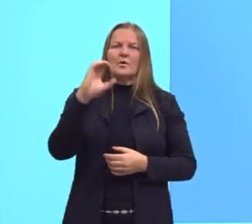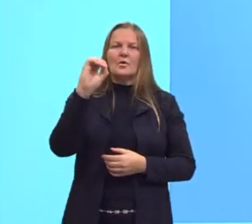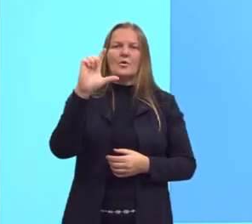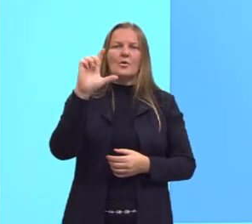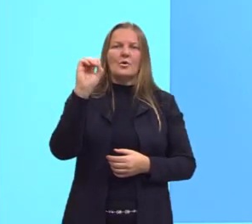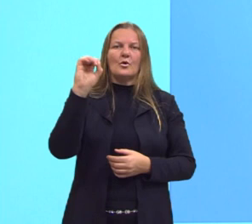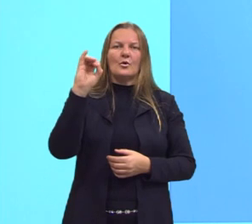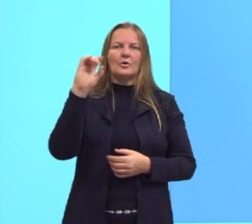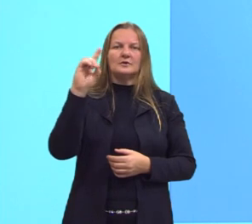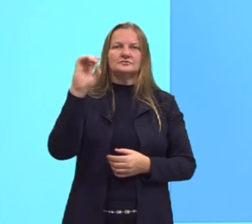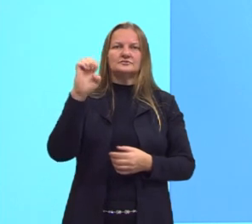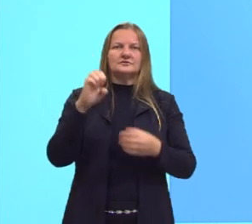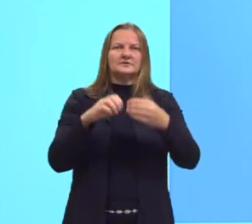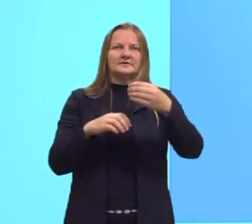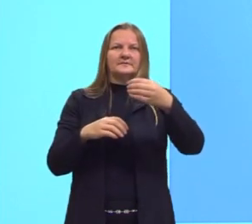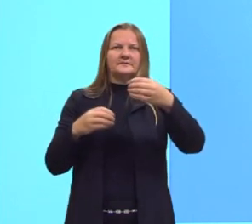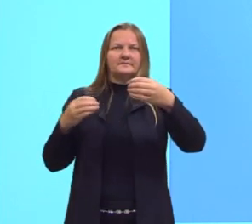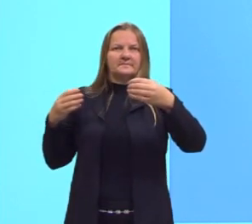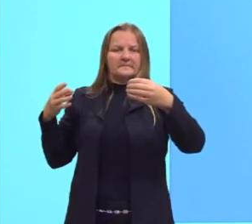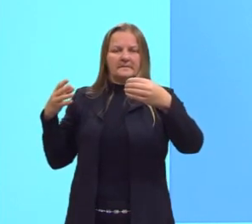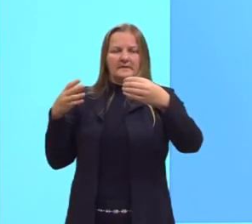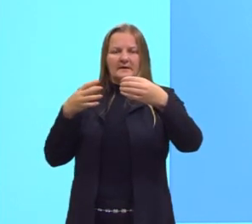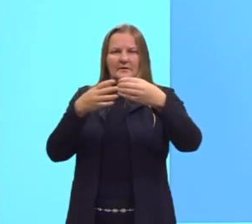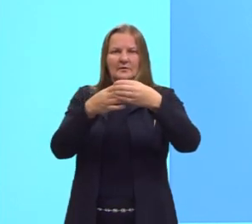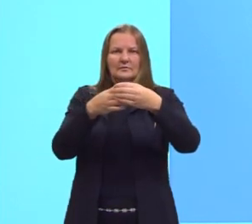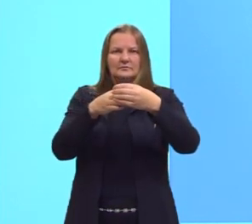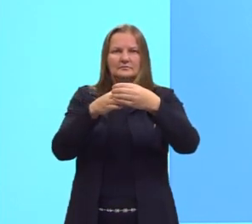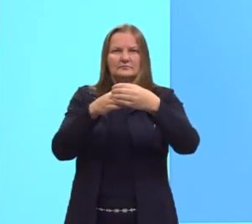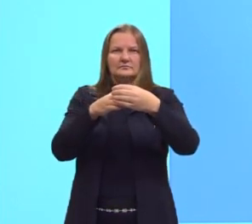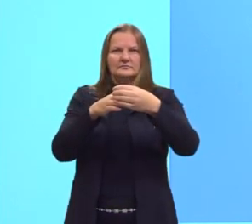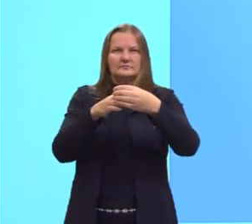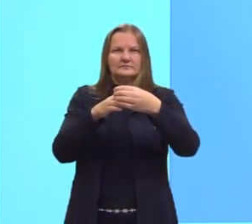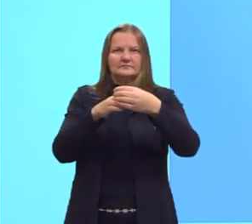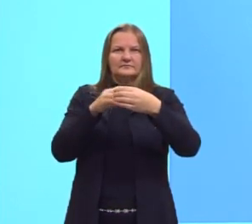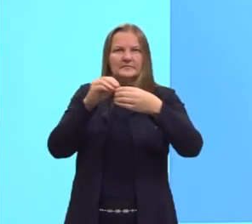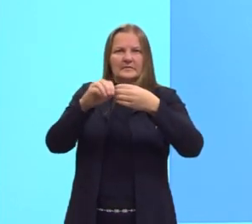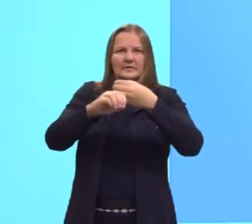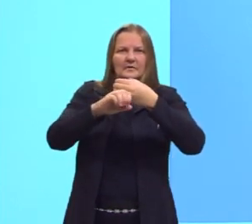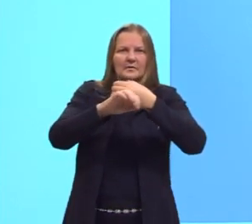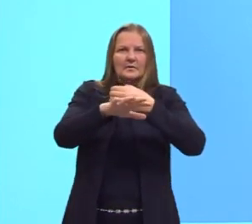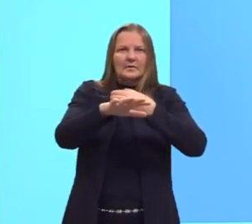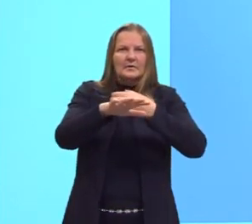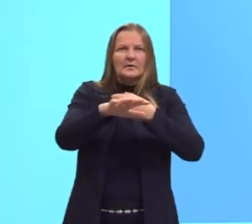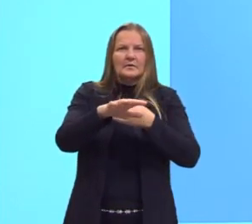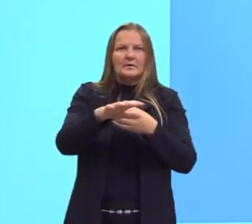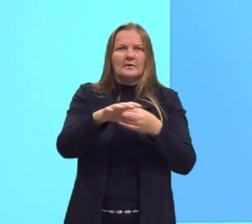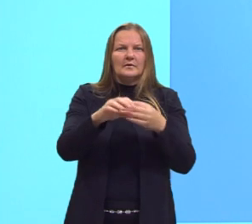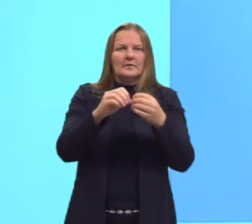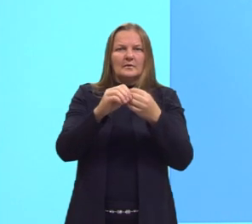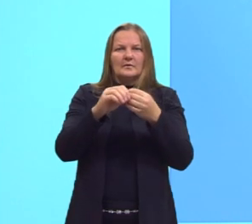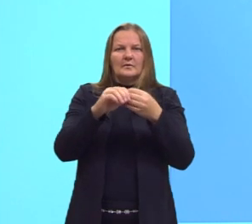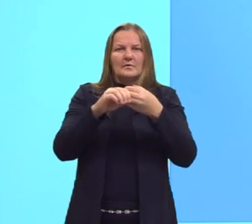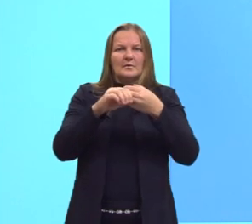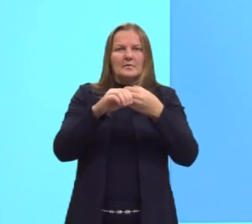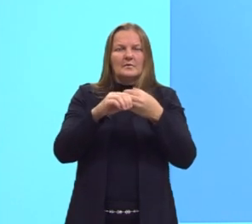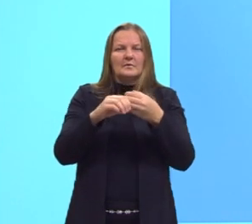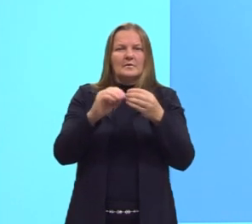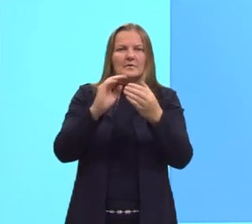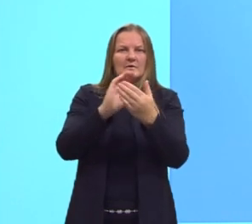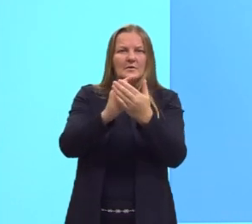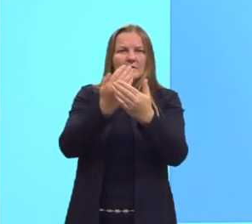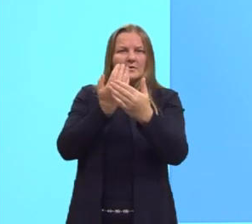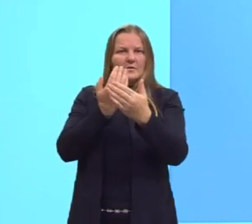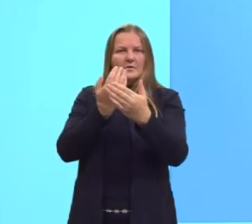A luz passa pela solução e não reflete. Porém, na dispersão coloidal, ela reflete. A gente consegue